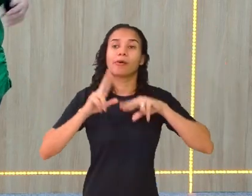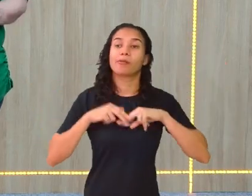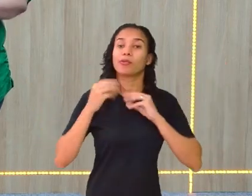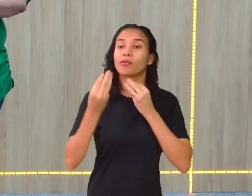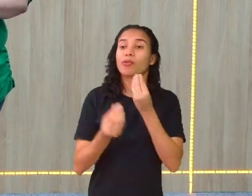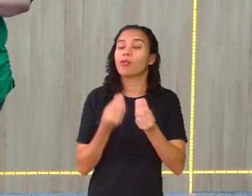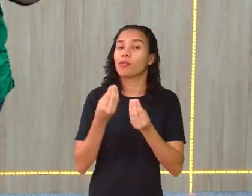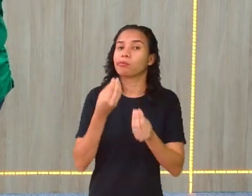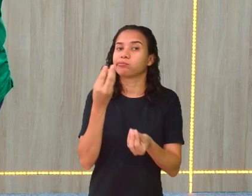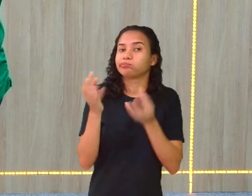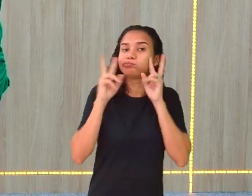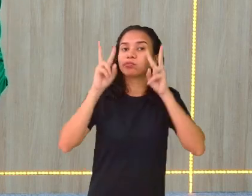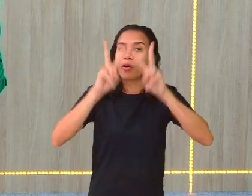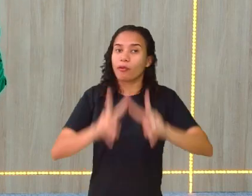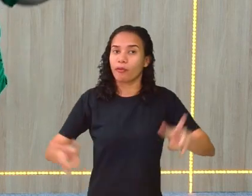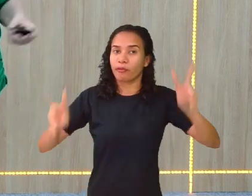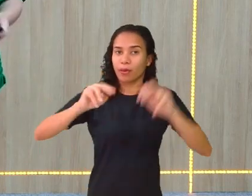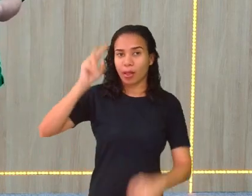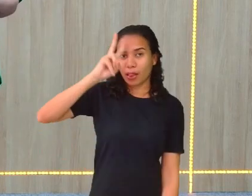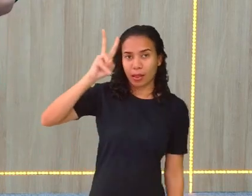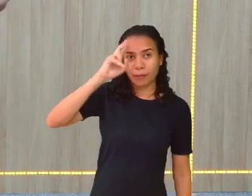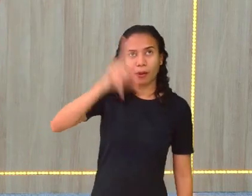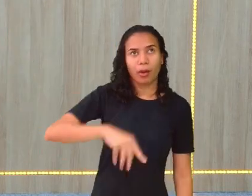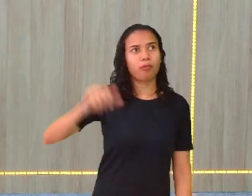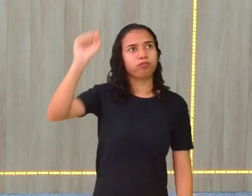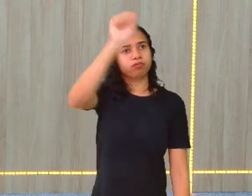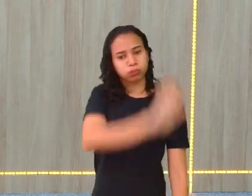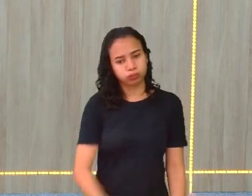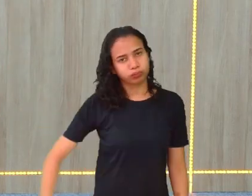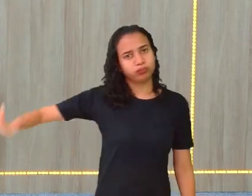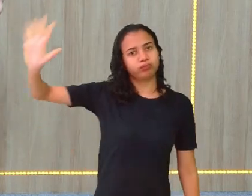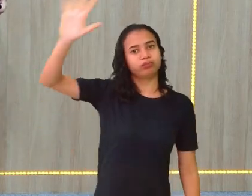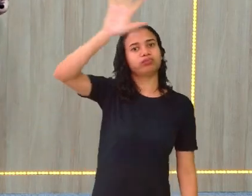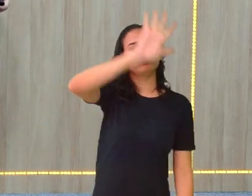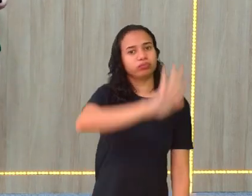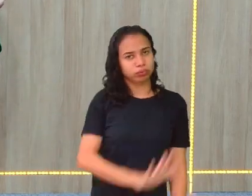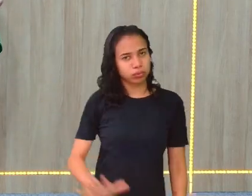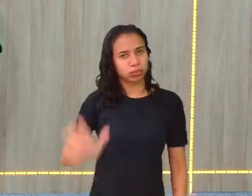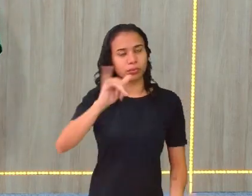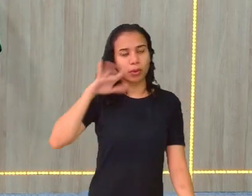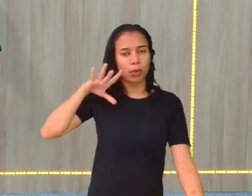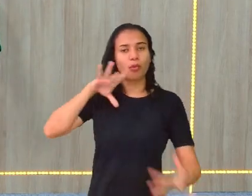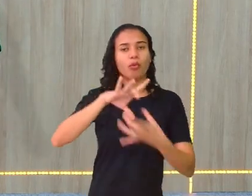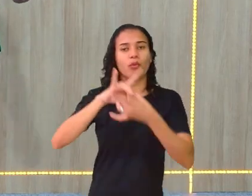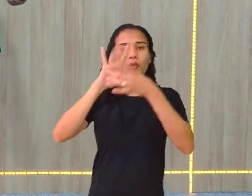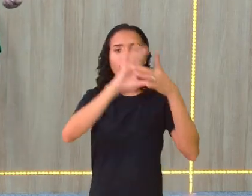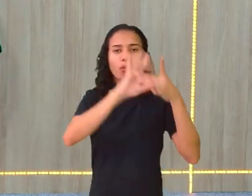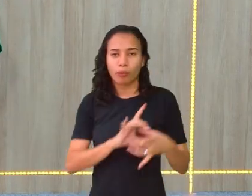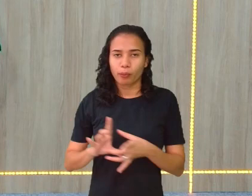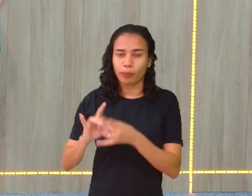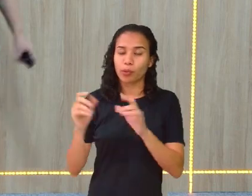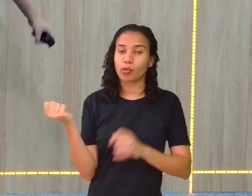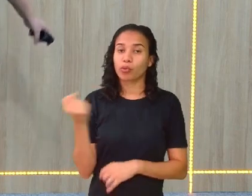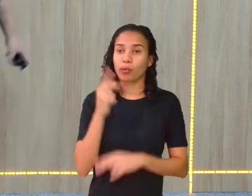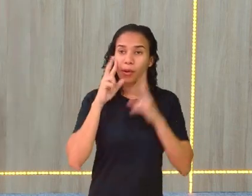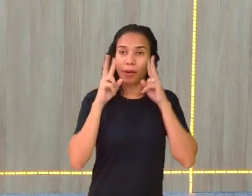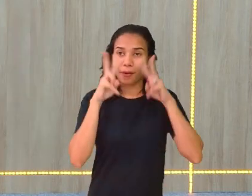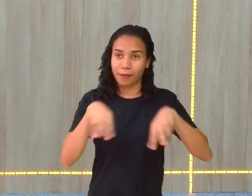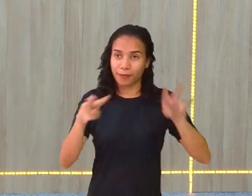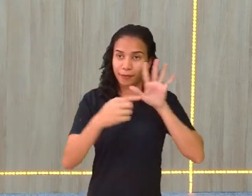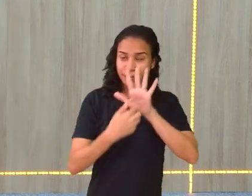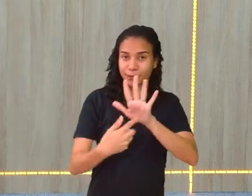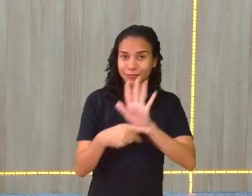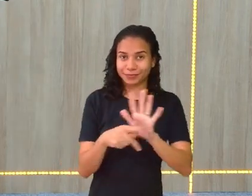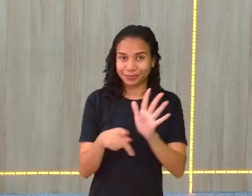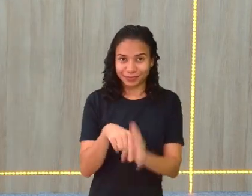apenas um recorte, lembrando que é muito mais, as ligações são muito maiores do que está aqui,